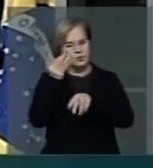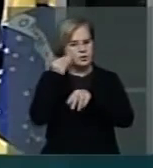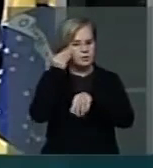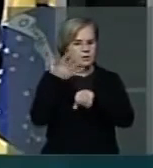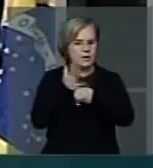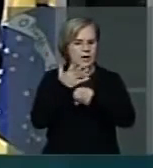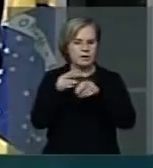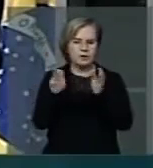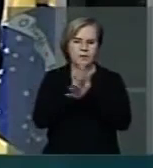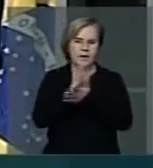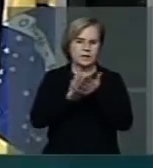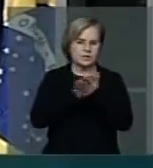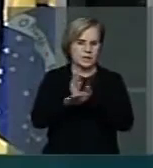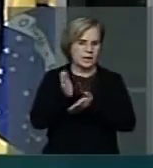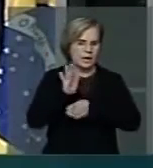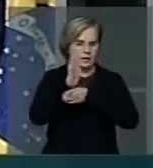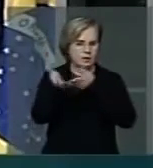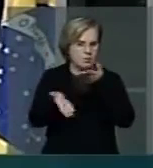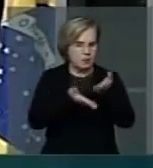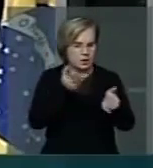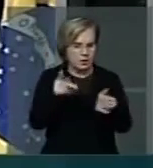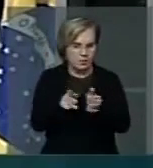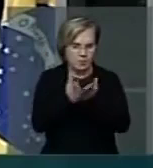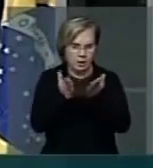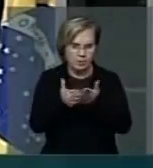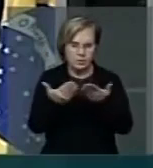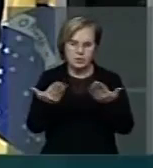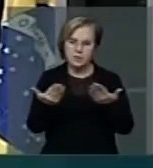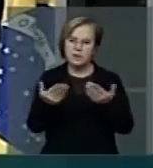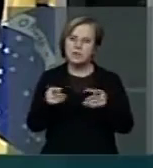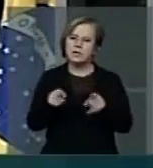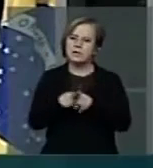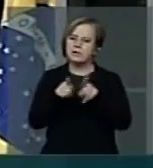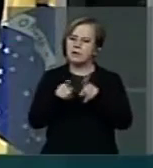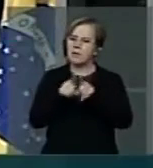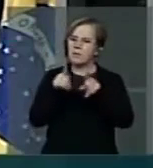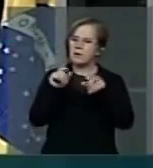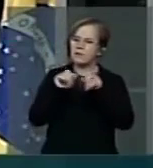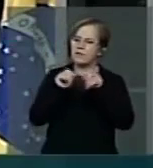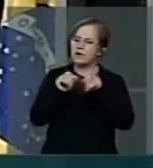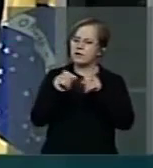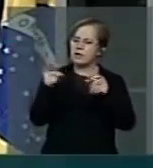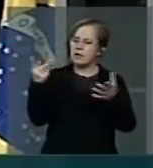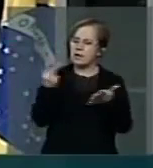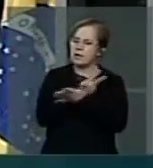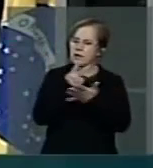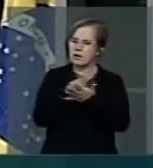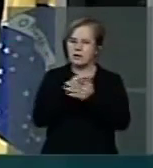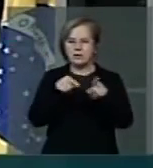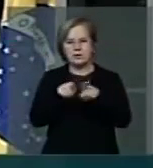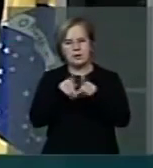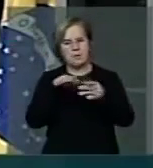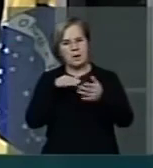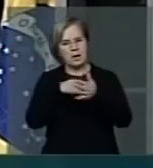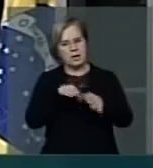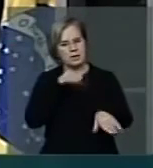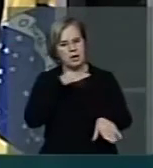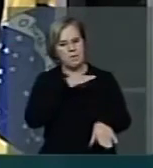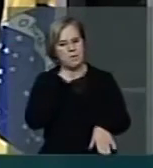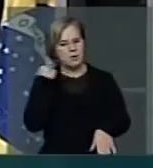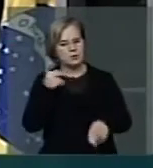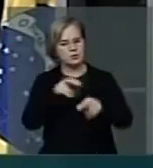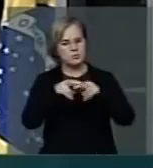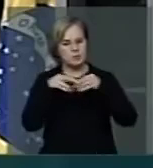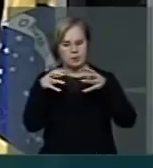pequenas cidades? Eu pergunto, causar mutilações, sequelas e até mortes, por causa de um